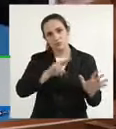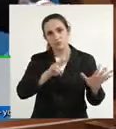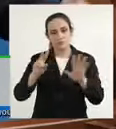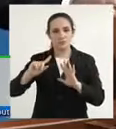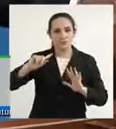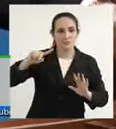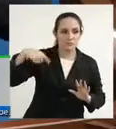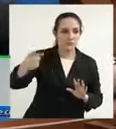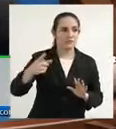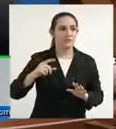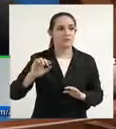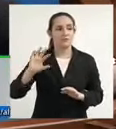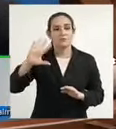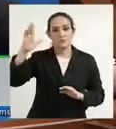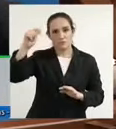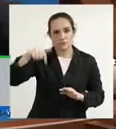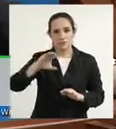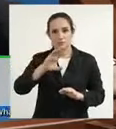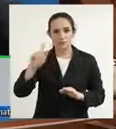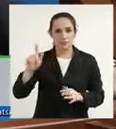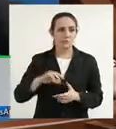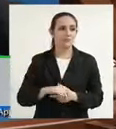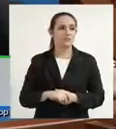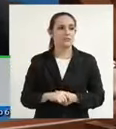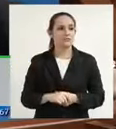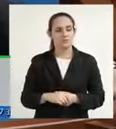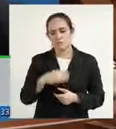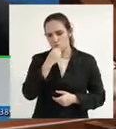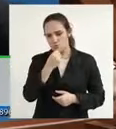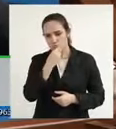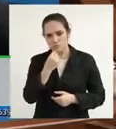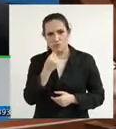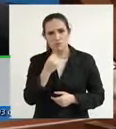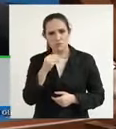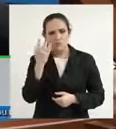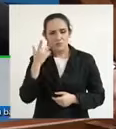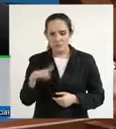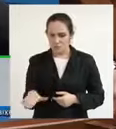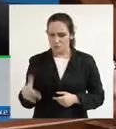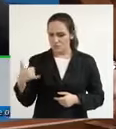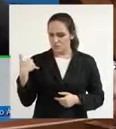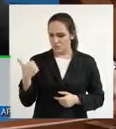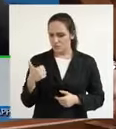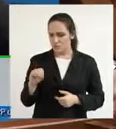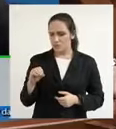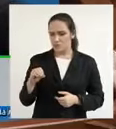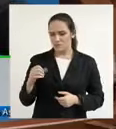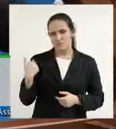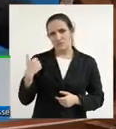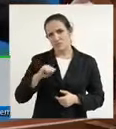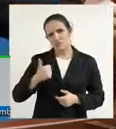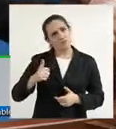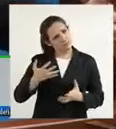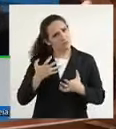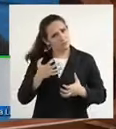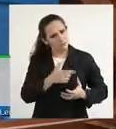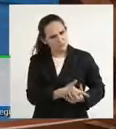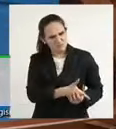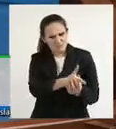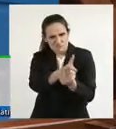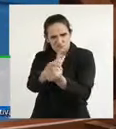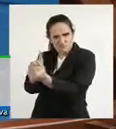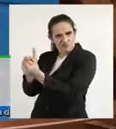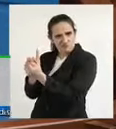aconteceu esse fato aqui em Campo Grande, de crianças, 10, 11 anos, ameaçando os demais